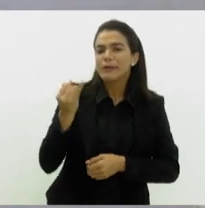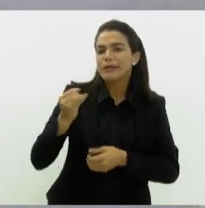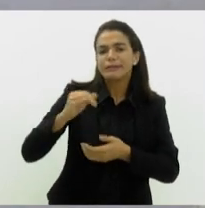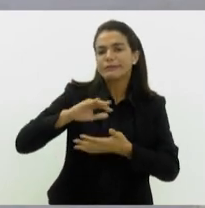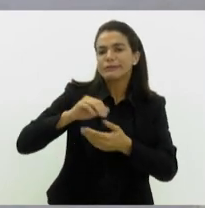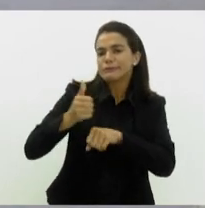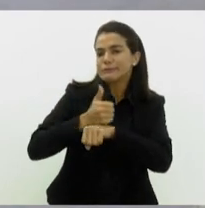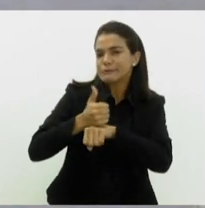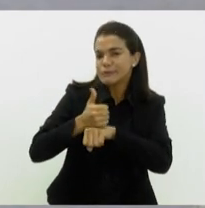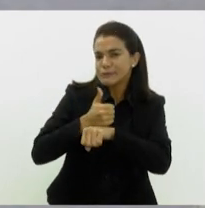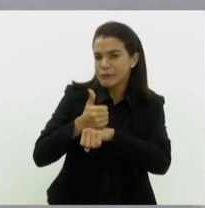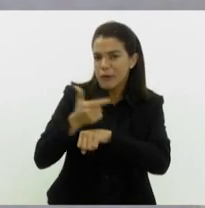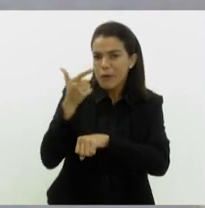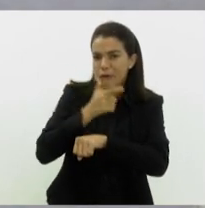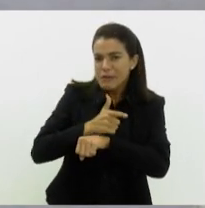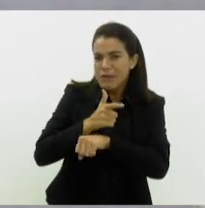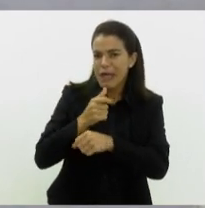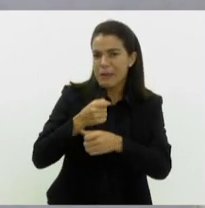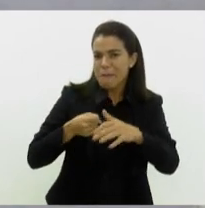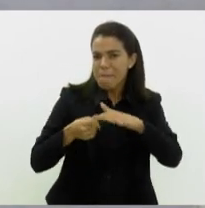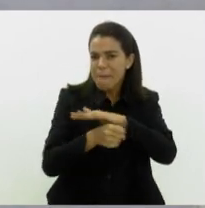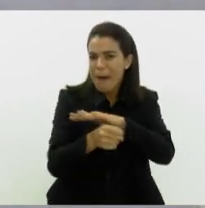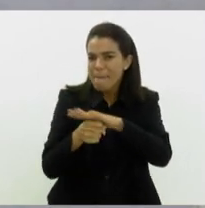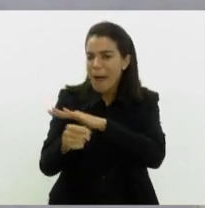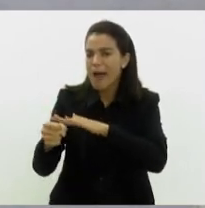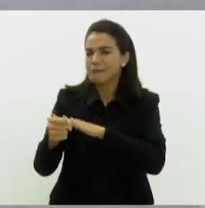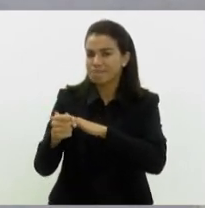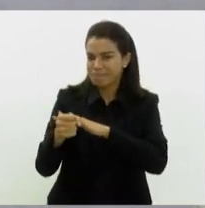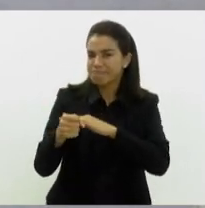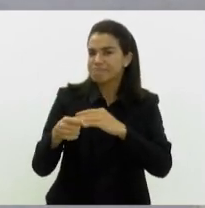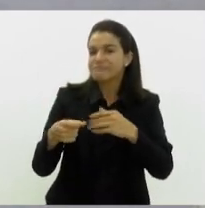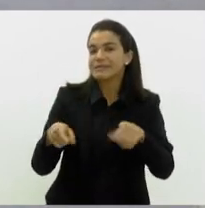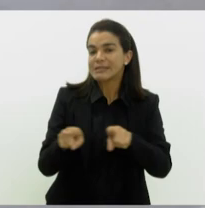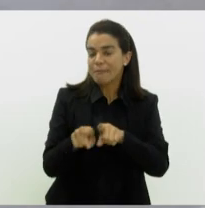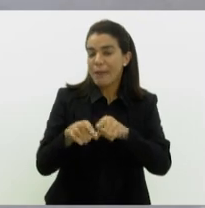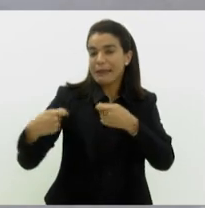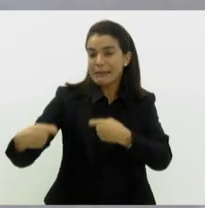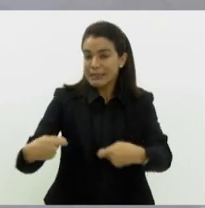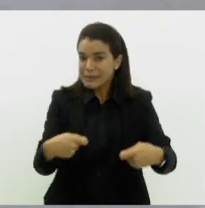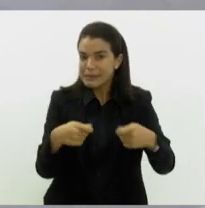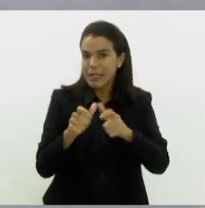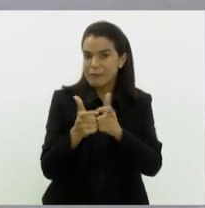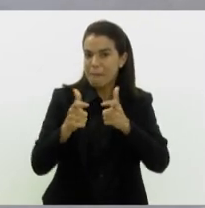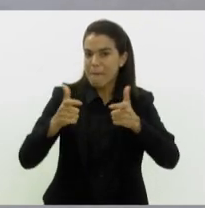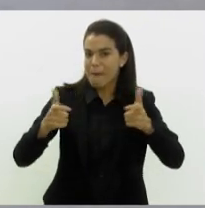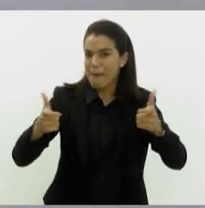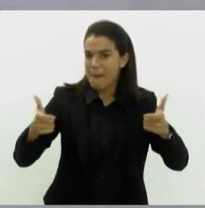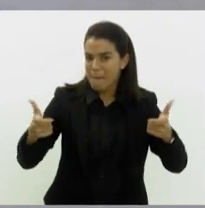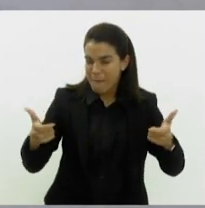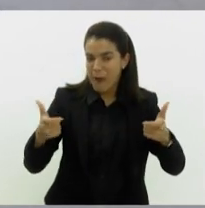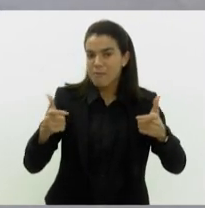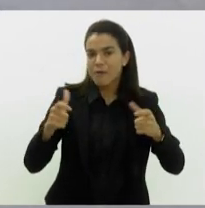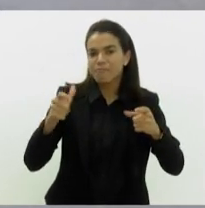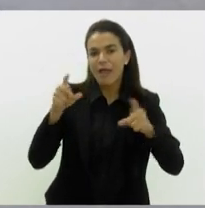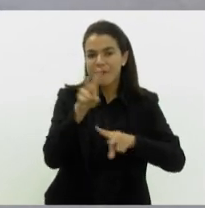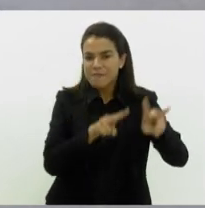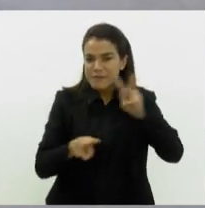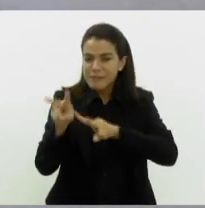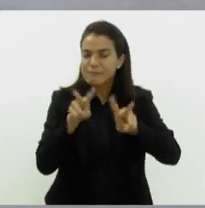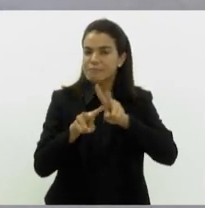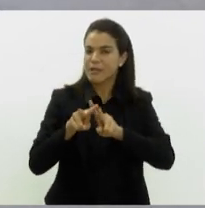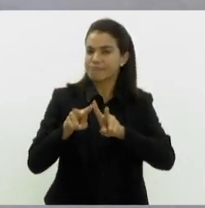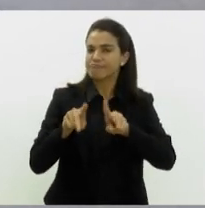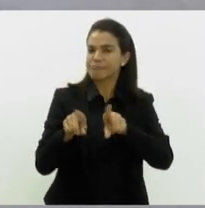você consegue enxergar também uma demanda maior por esses serviços? Sim, a demanda aumentou, a questão da visibilidade, do